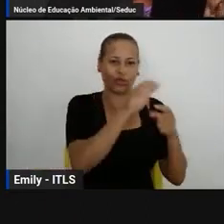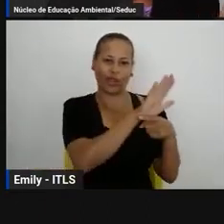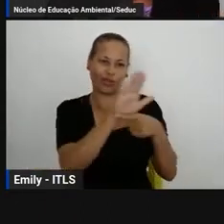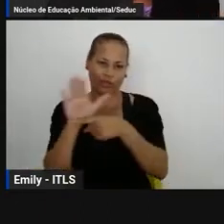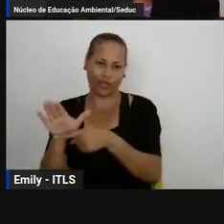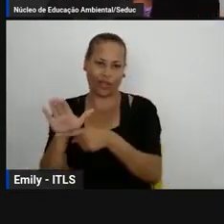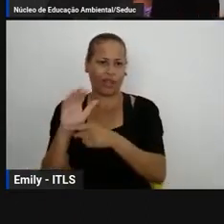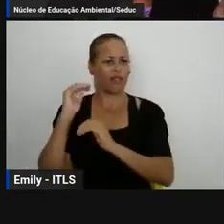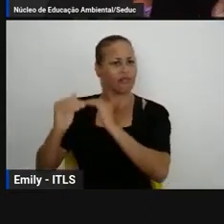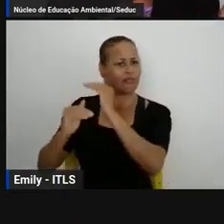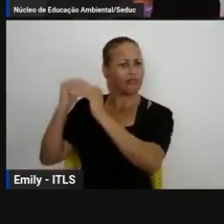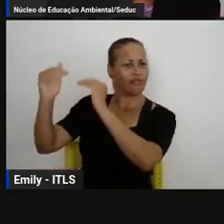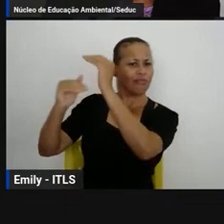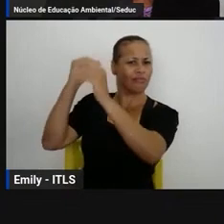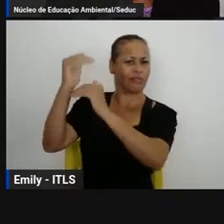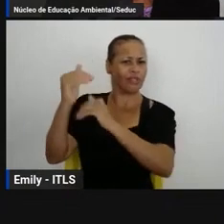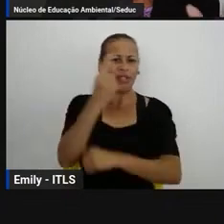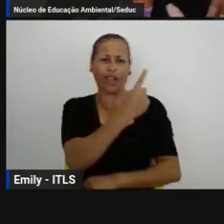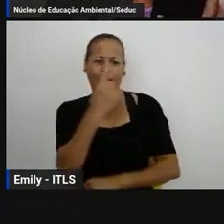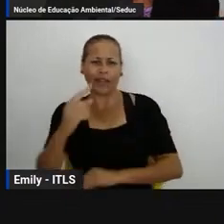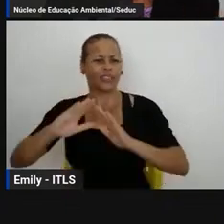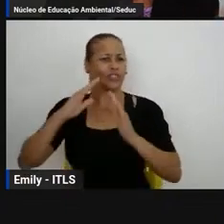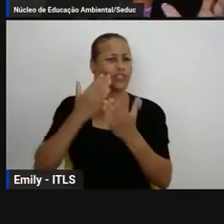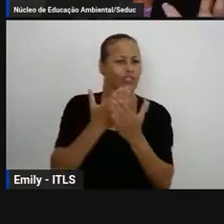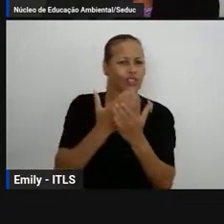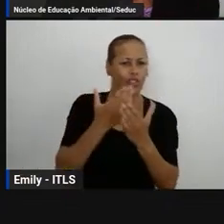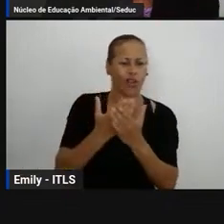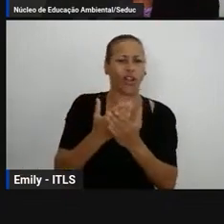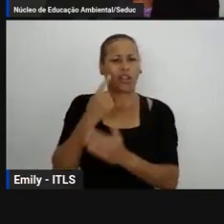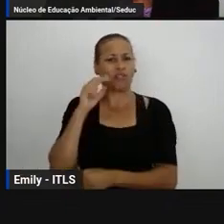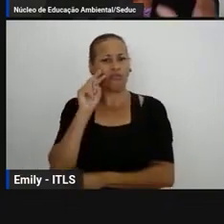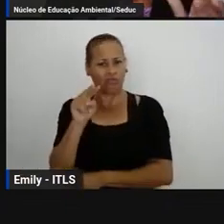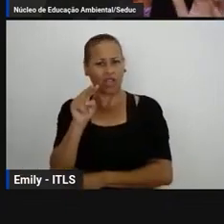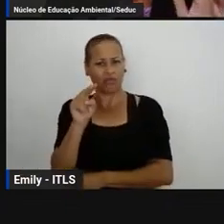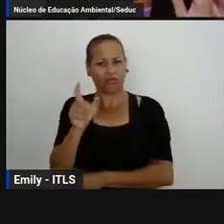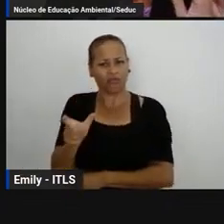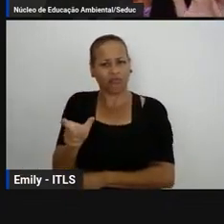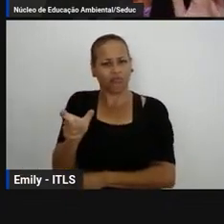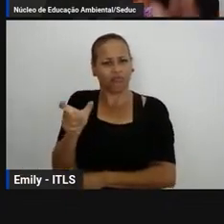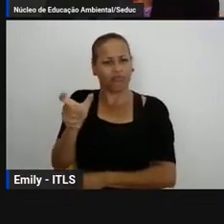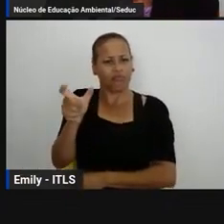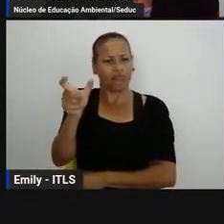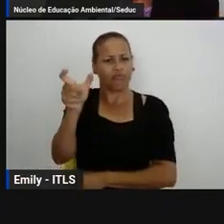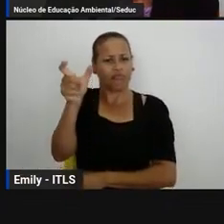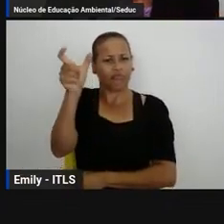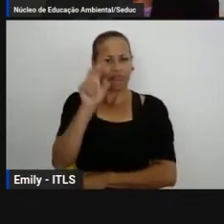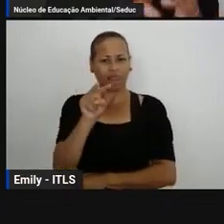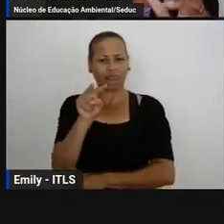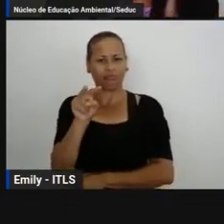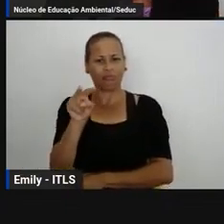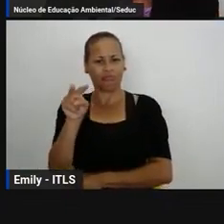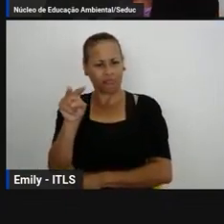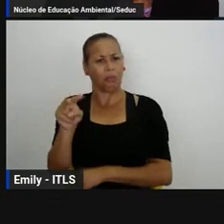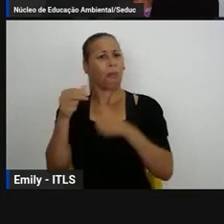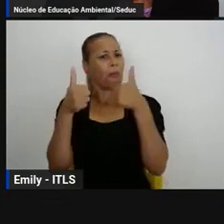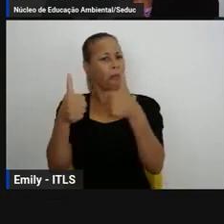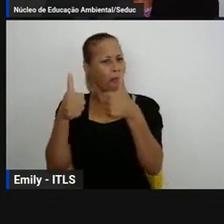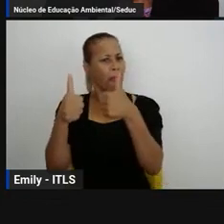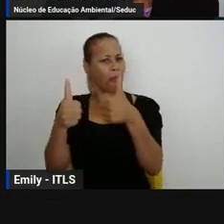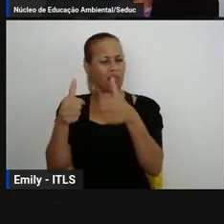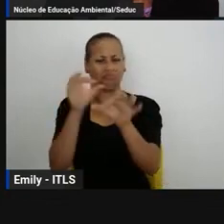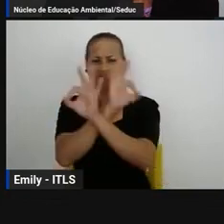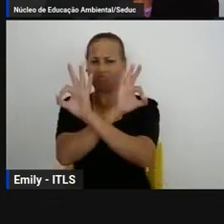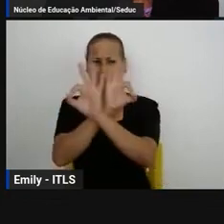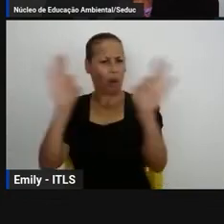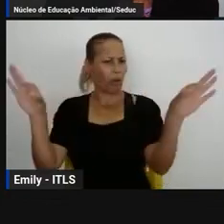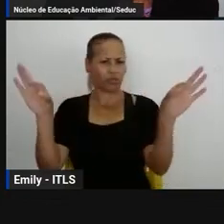envolvimento da comunidade escolar boa parte aí muito bom entre satisfatório e excelente também